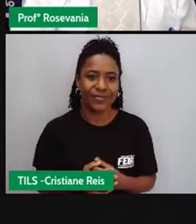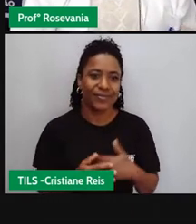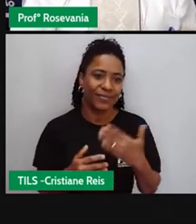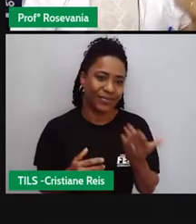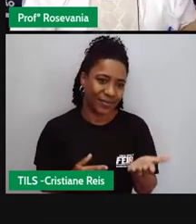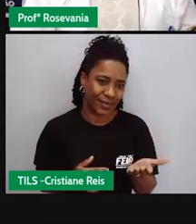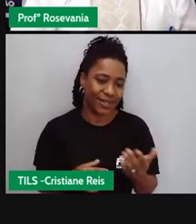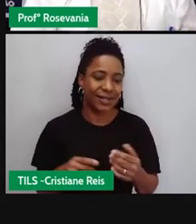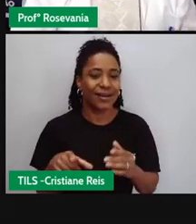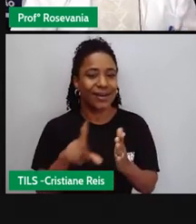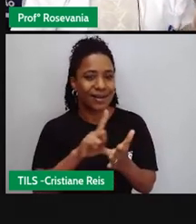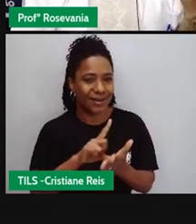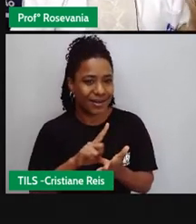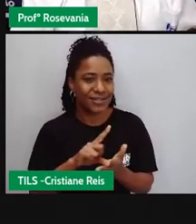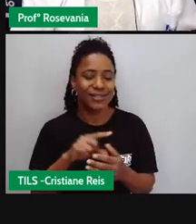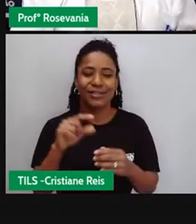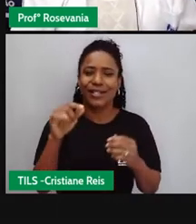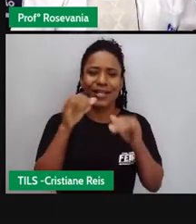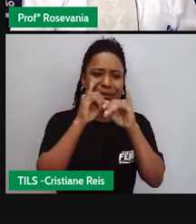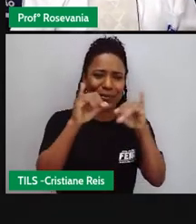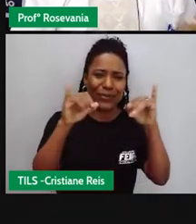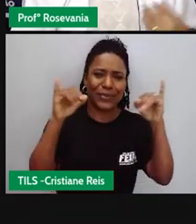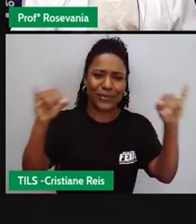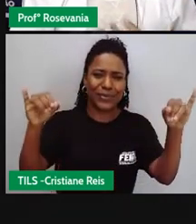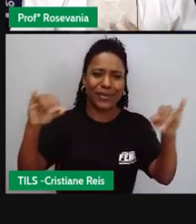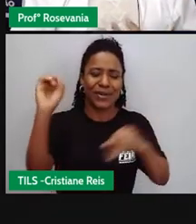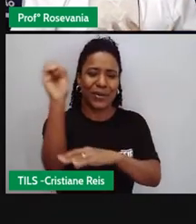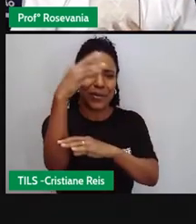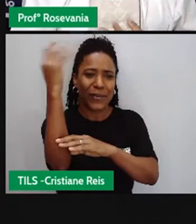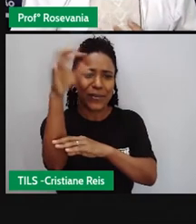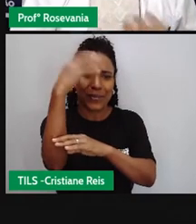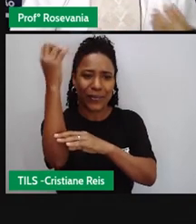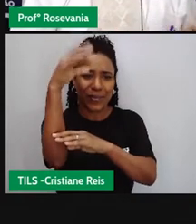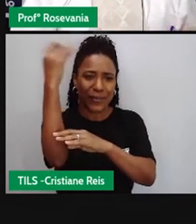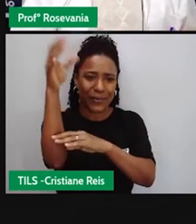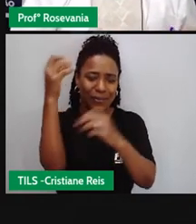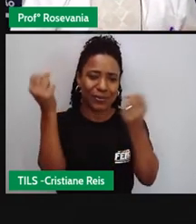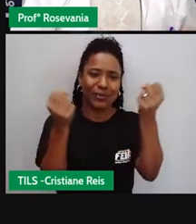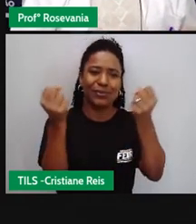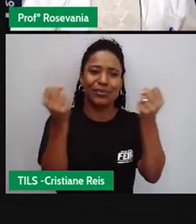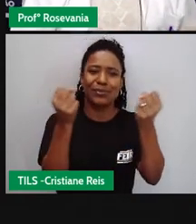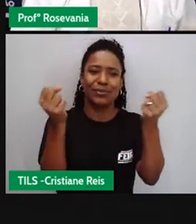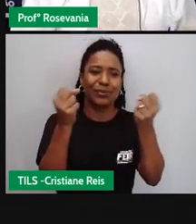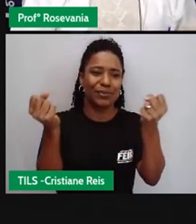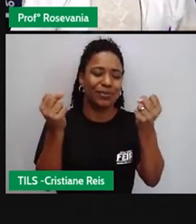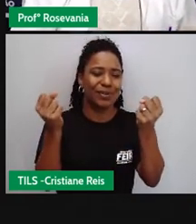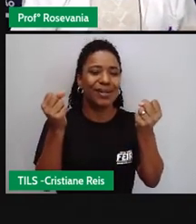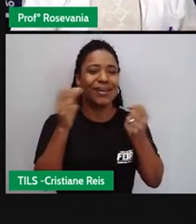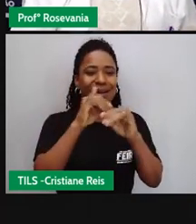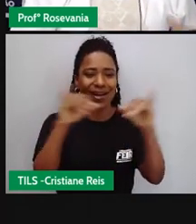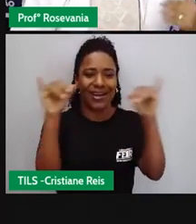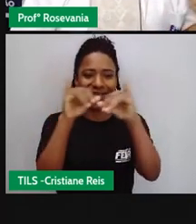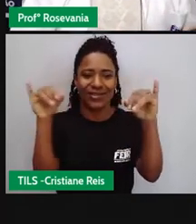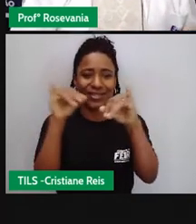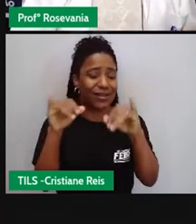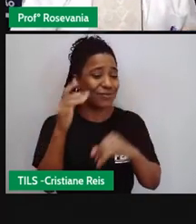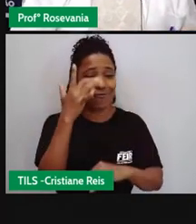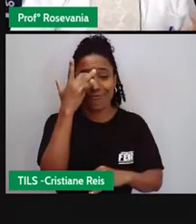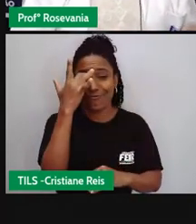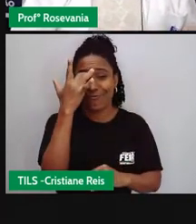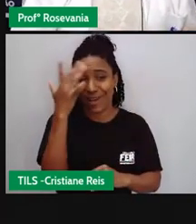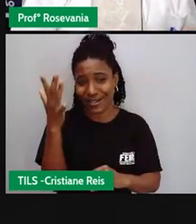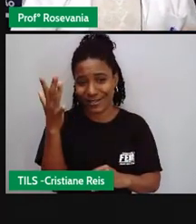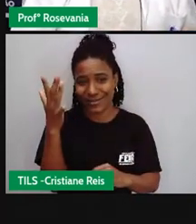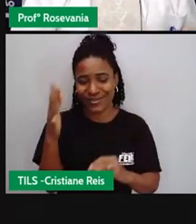botar o carro de estômago e botar a propaganda tinha que fazer uma série de coisas para divulgar meu produto hoje eu boto na internet e esse